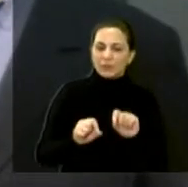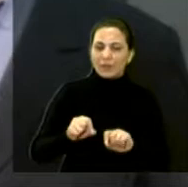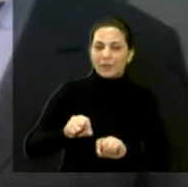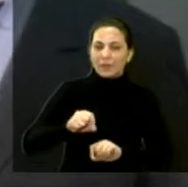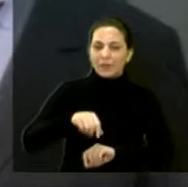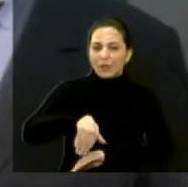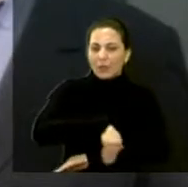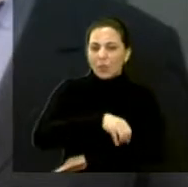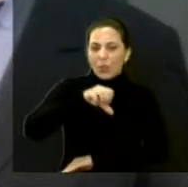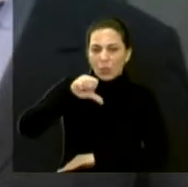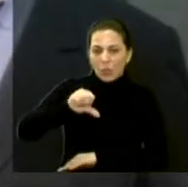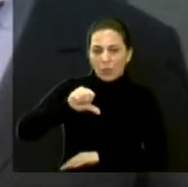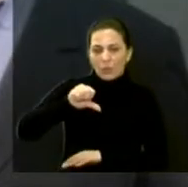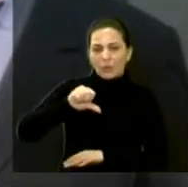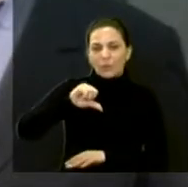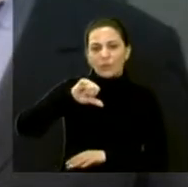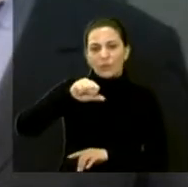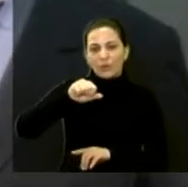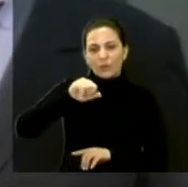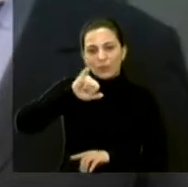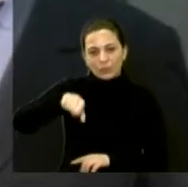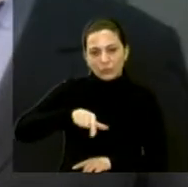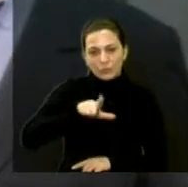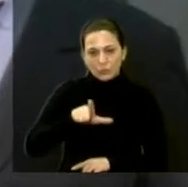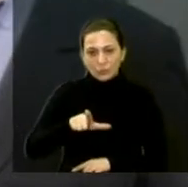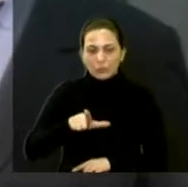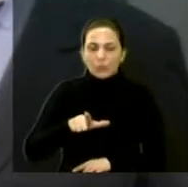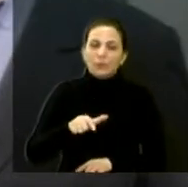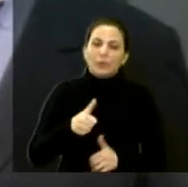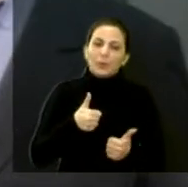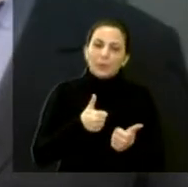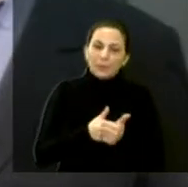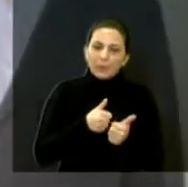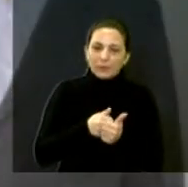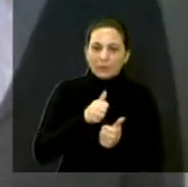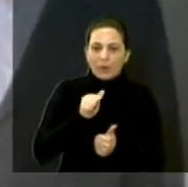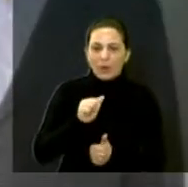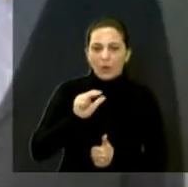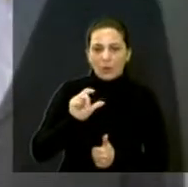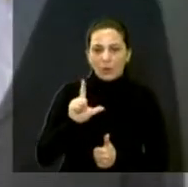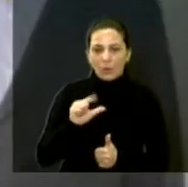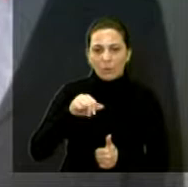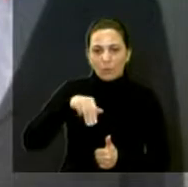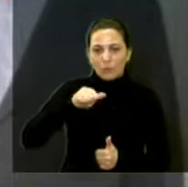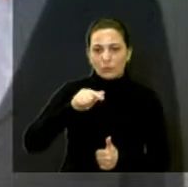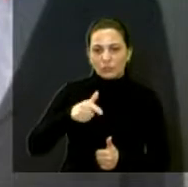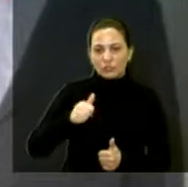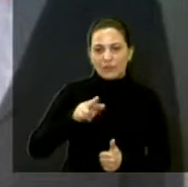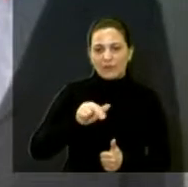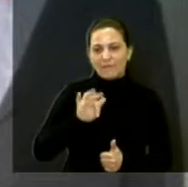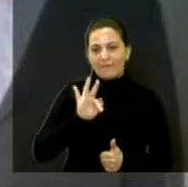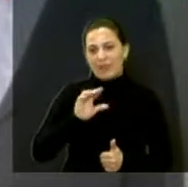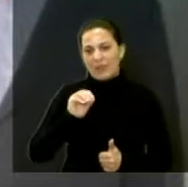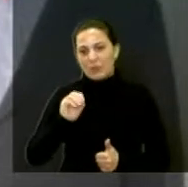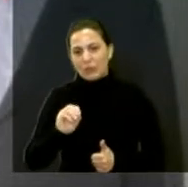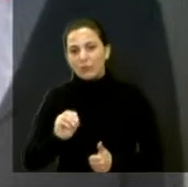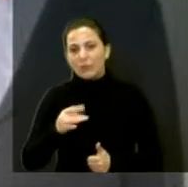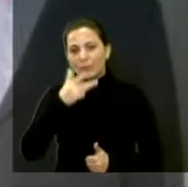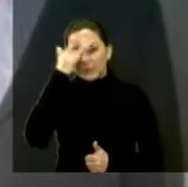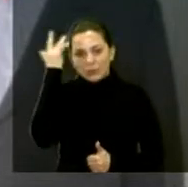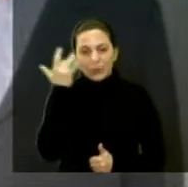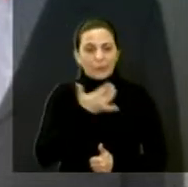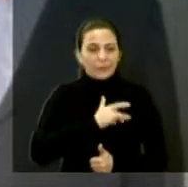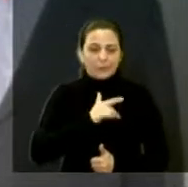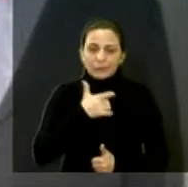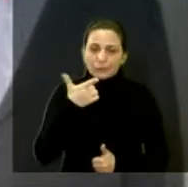Júlio, ao lado da mochilifada da prefeitura. Uma construção de primeiro mundo, onde aquele coitadinho que